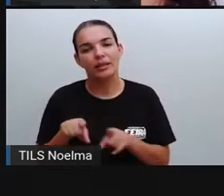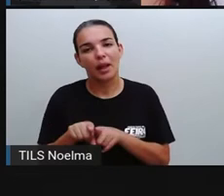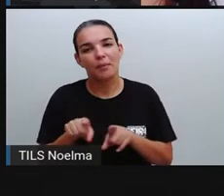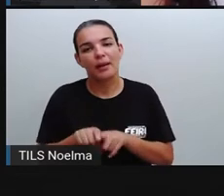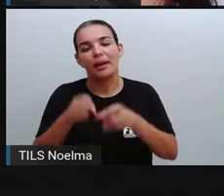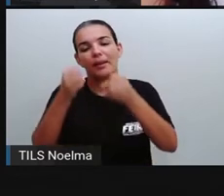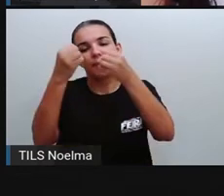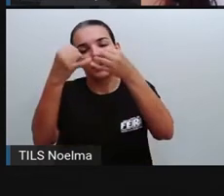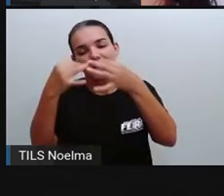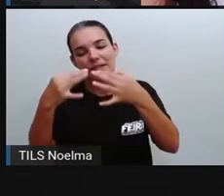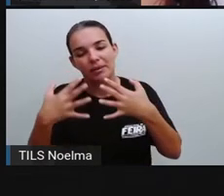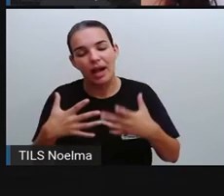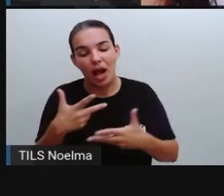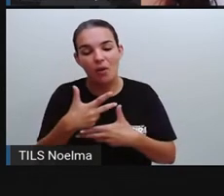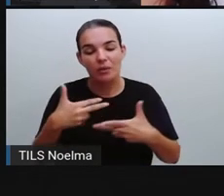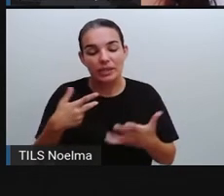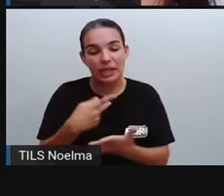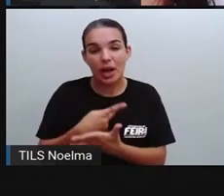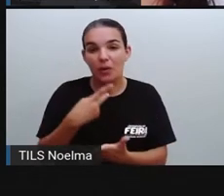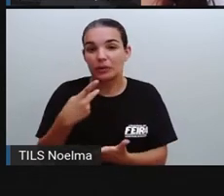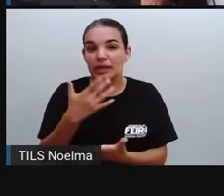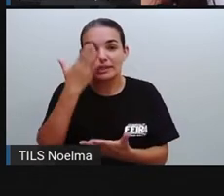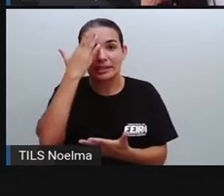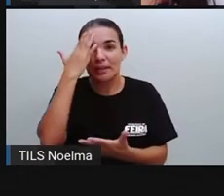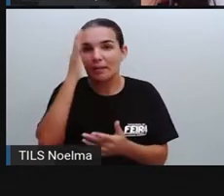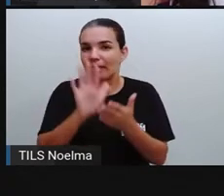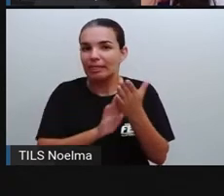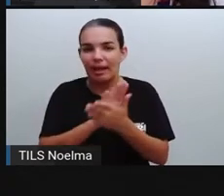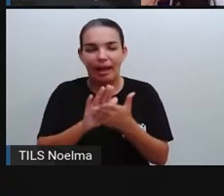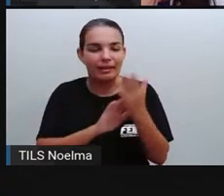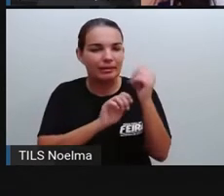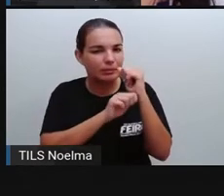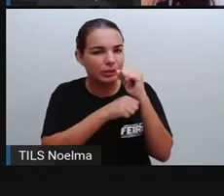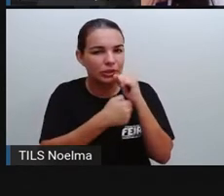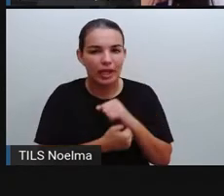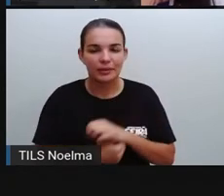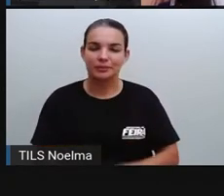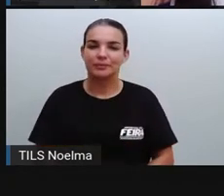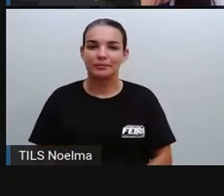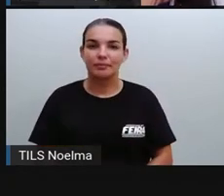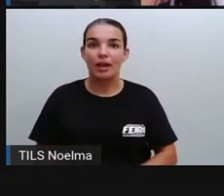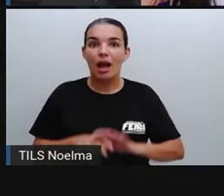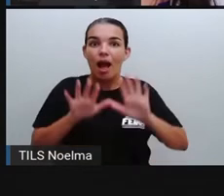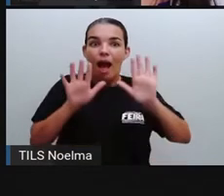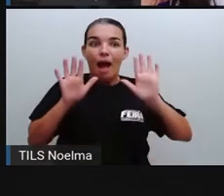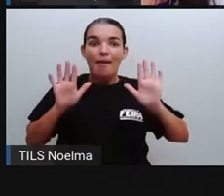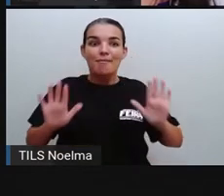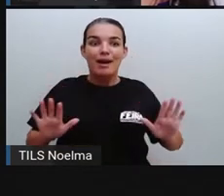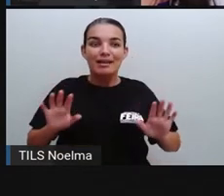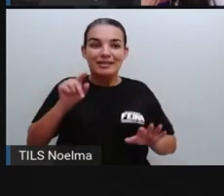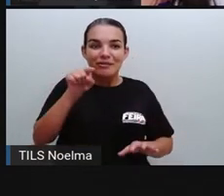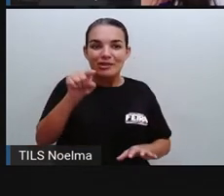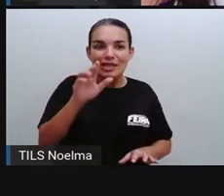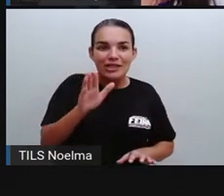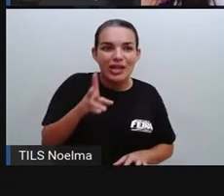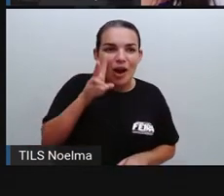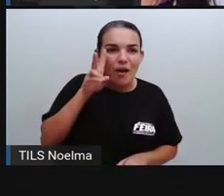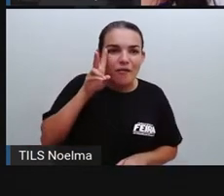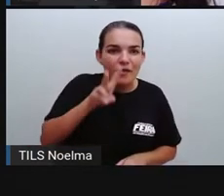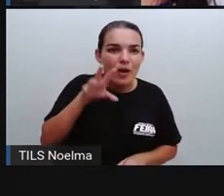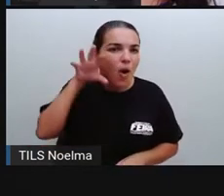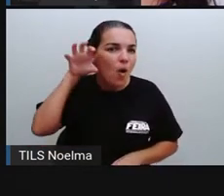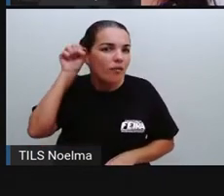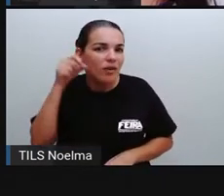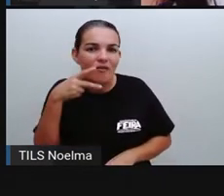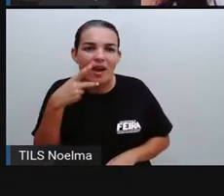justamente algo sobrenatural, um mistério. Afinal, quem foi que nunca ouviu falar da loira do banheiro, não é